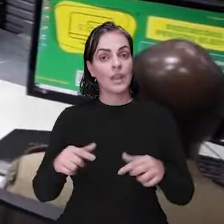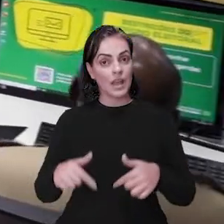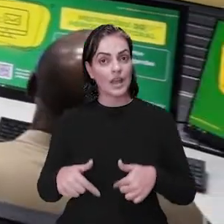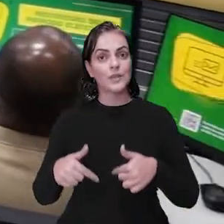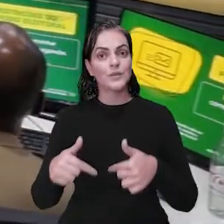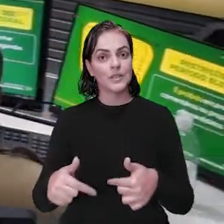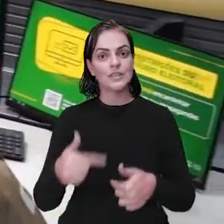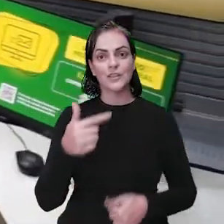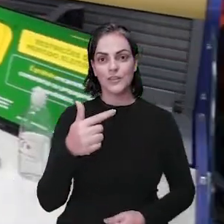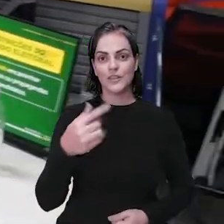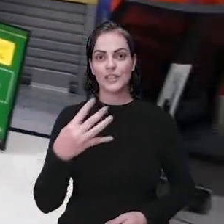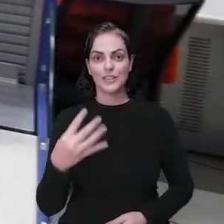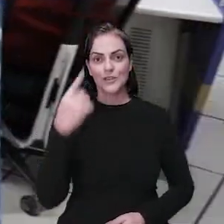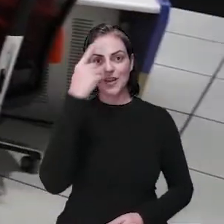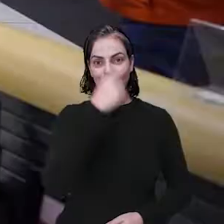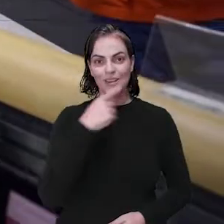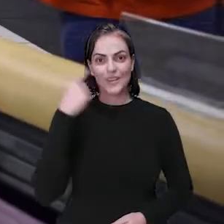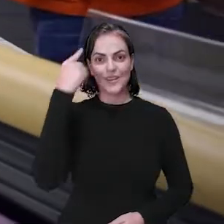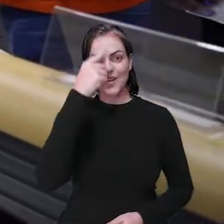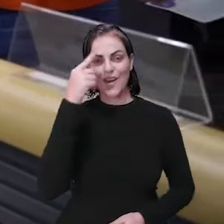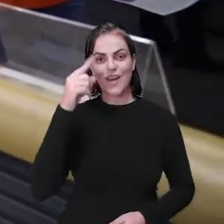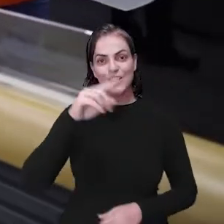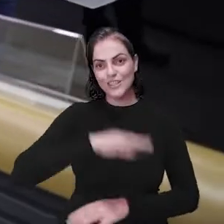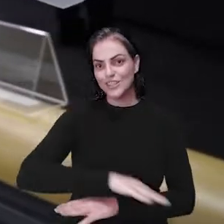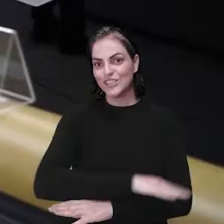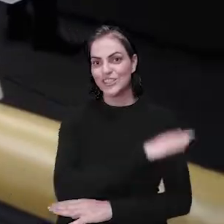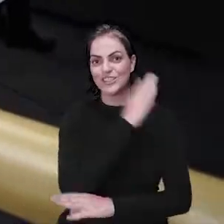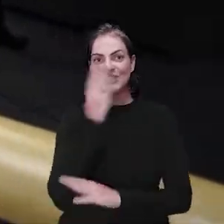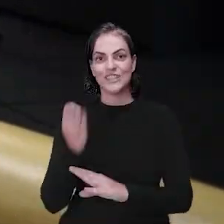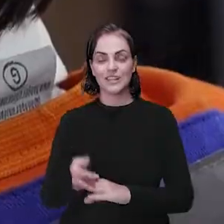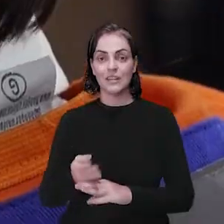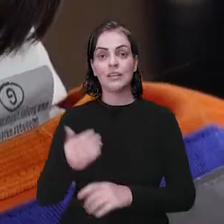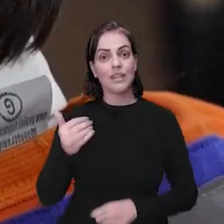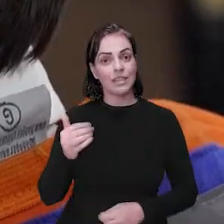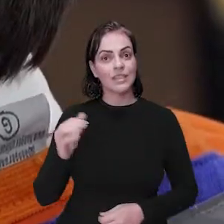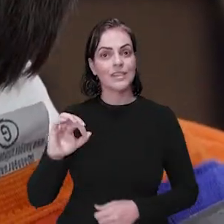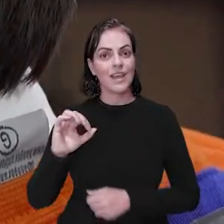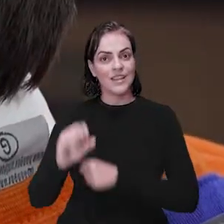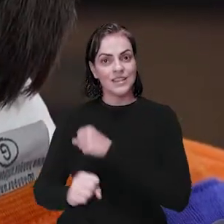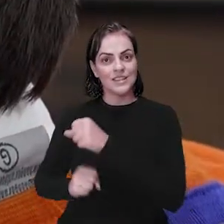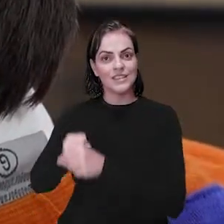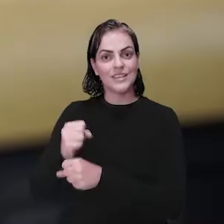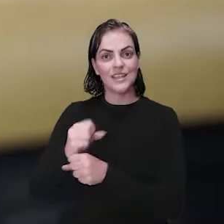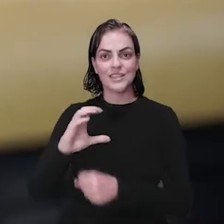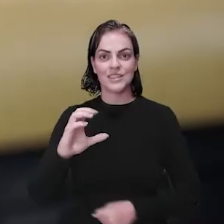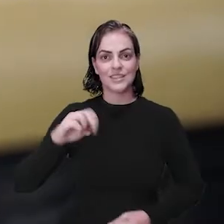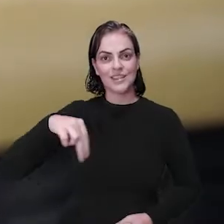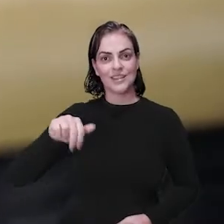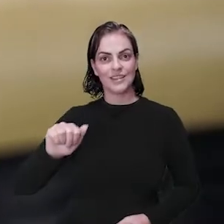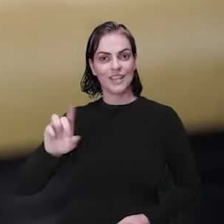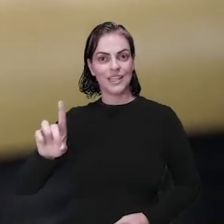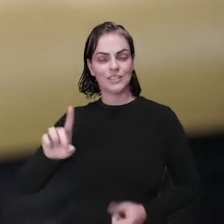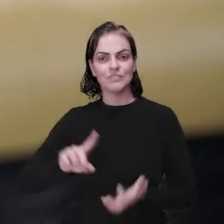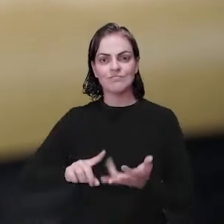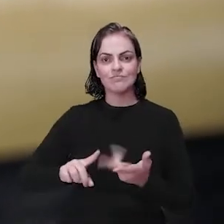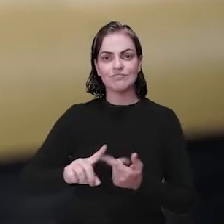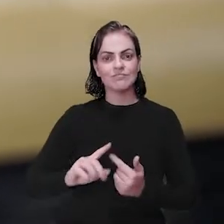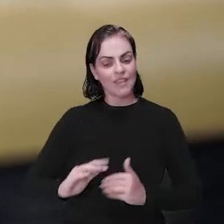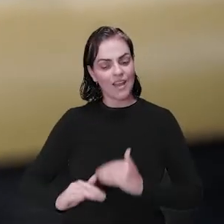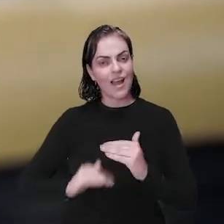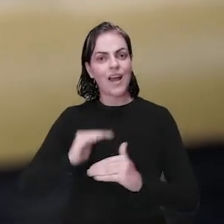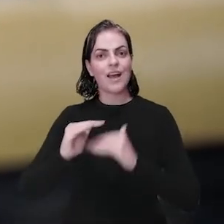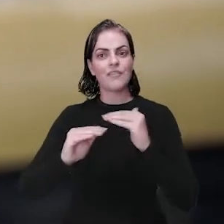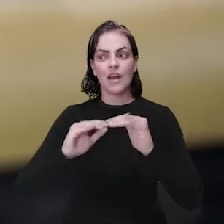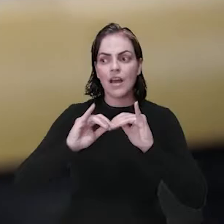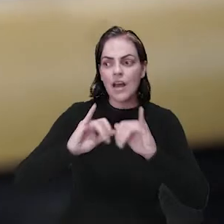Com a atuação 24 horas por dia, o Senad completa 10 anos de operação com diversos avanços na